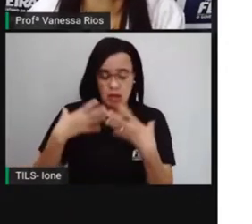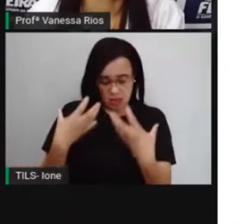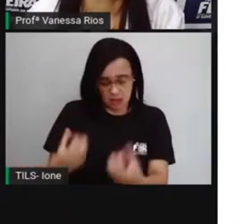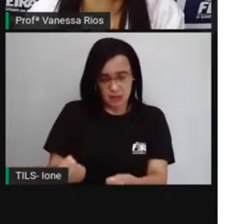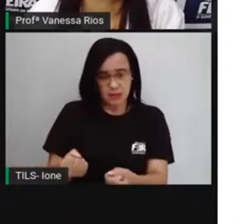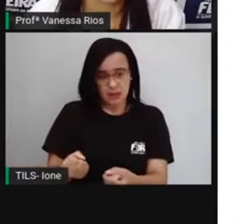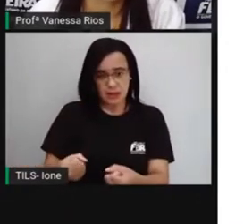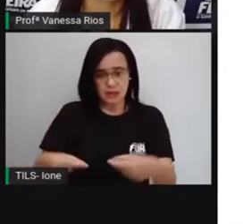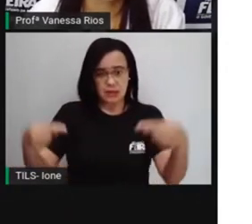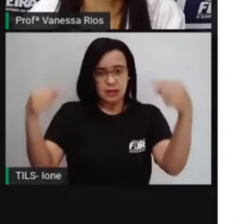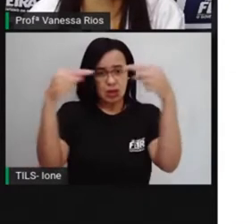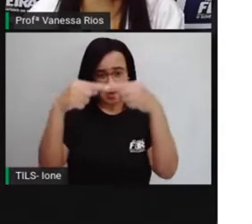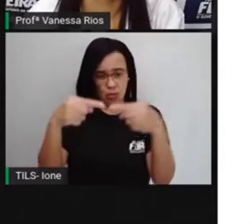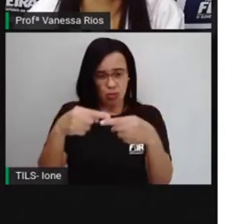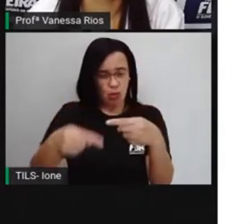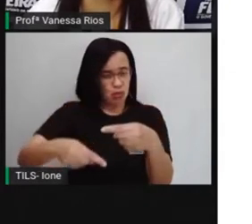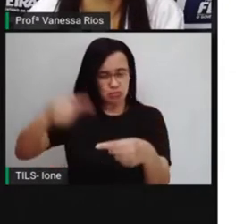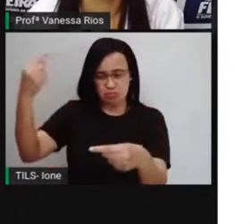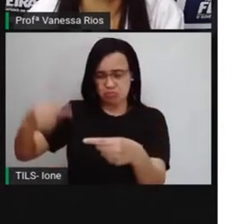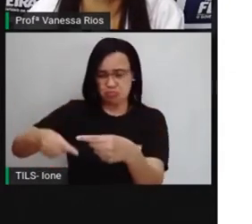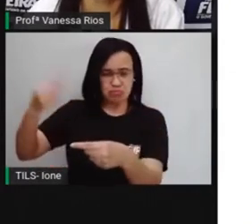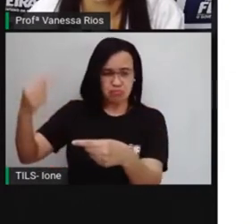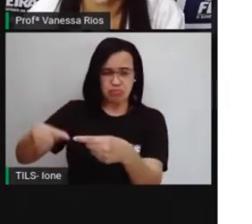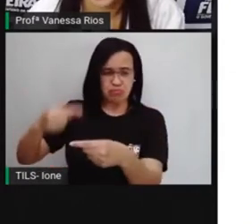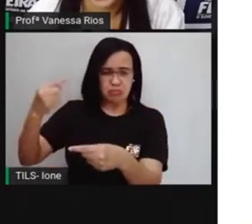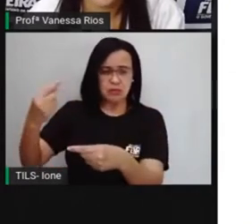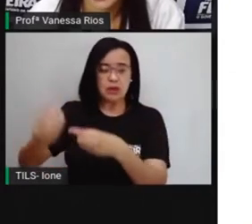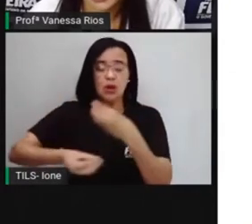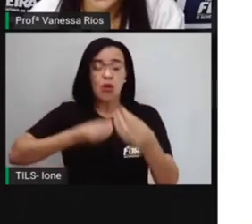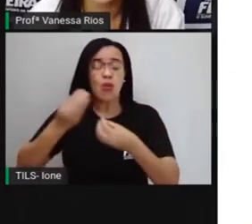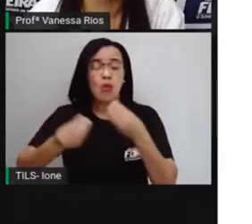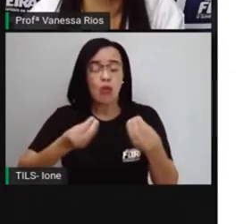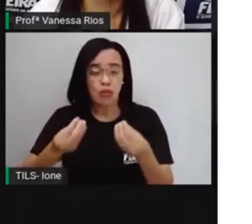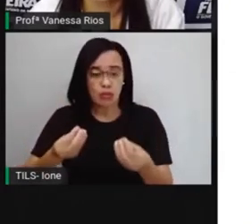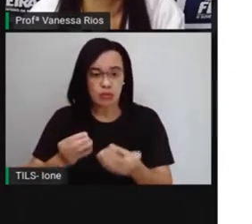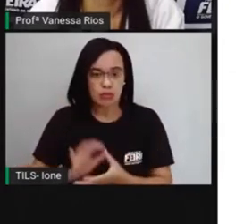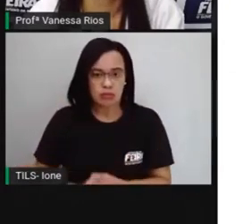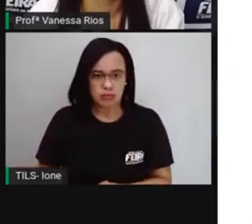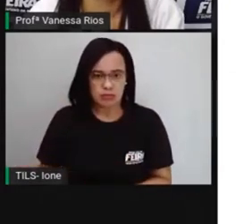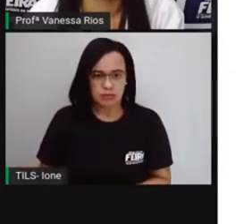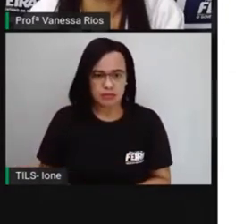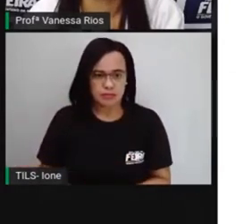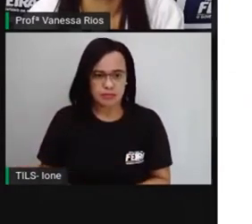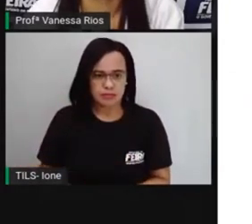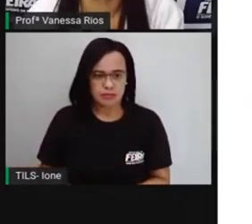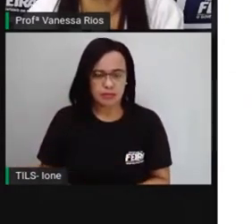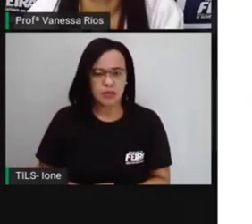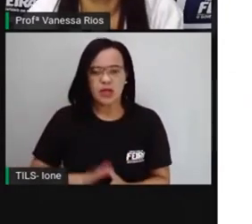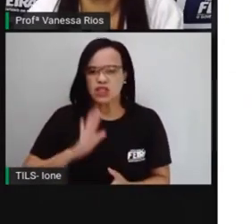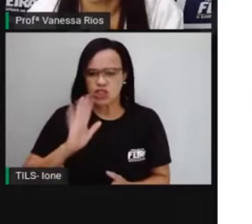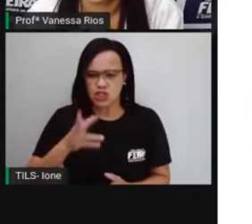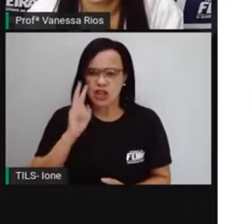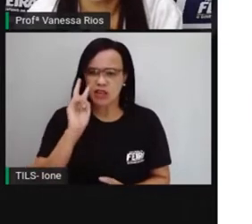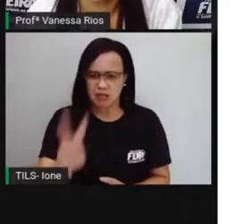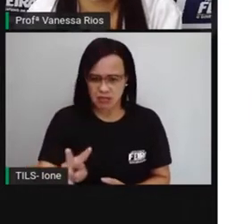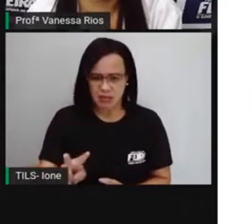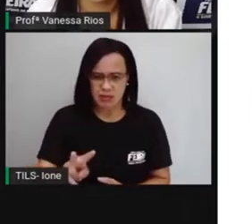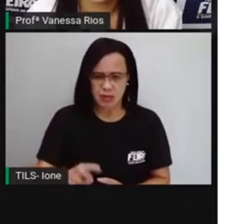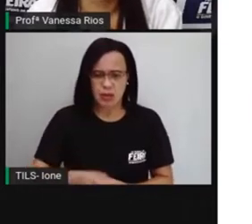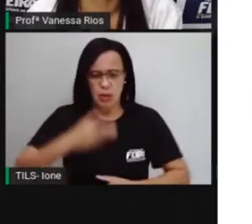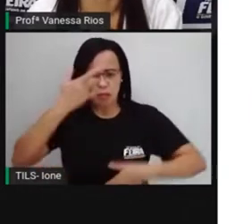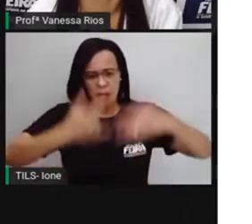Já ouviram falar sobre a escravização de pessoas da África? O que é que vocês ouviram a